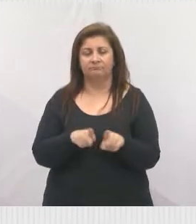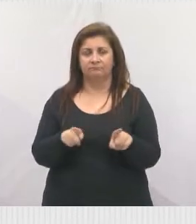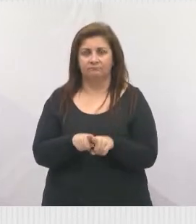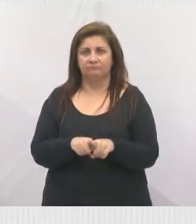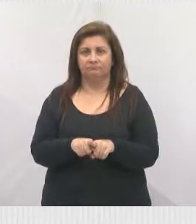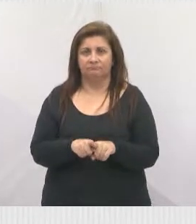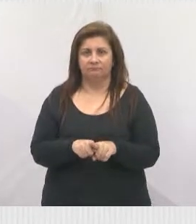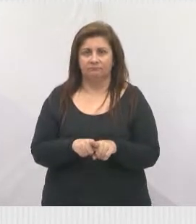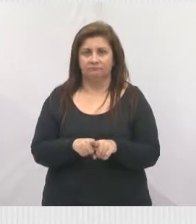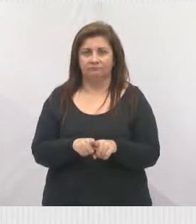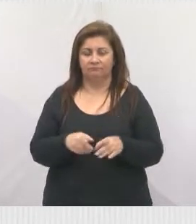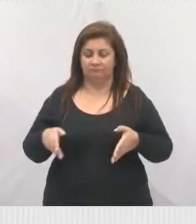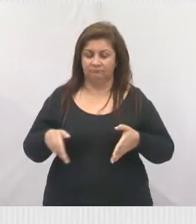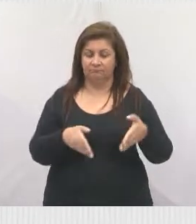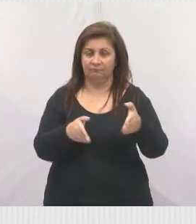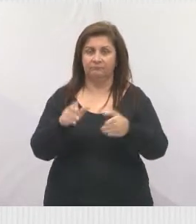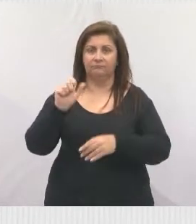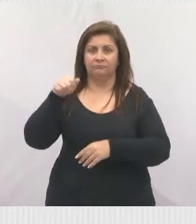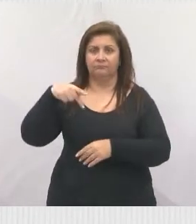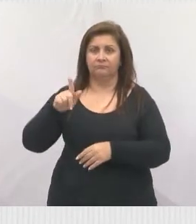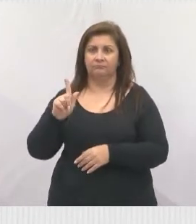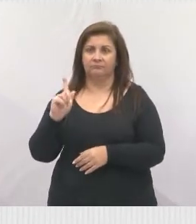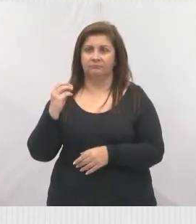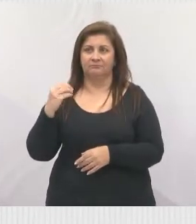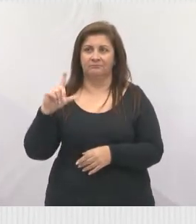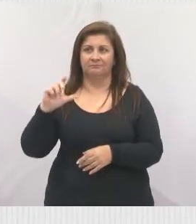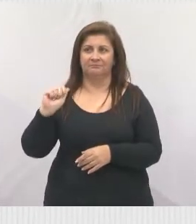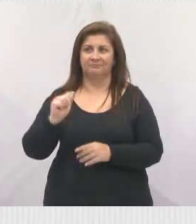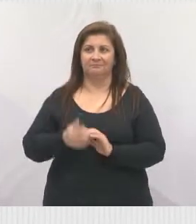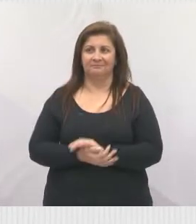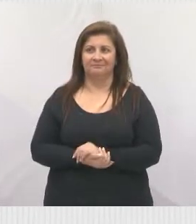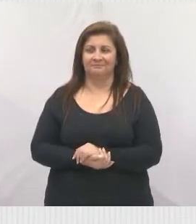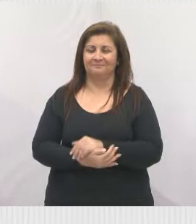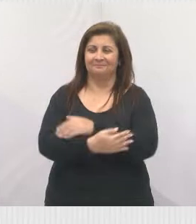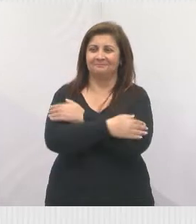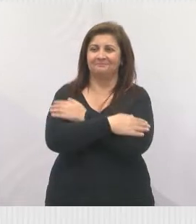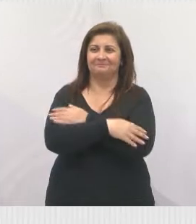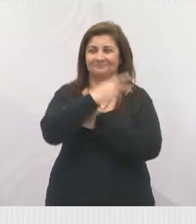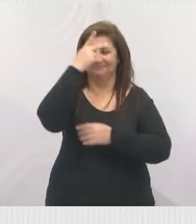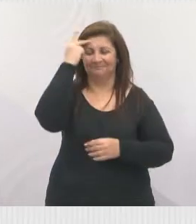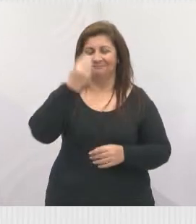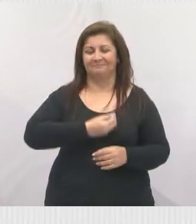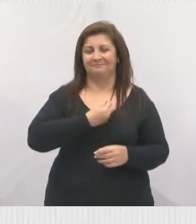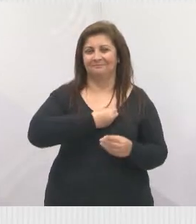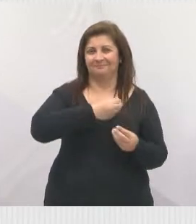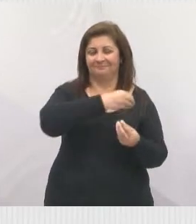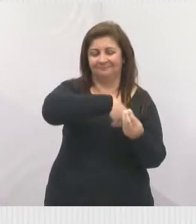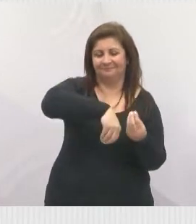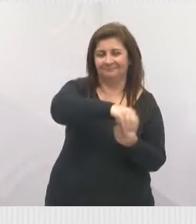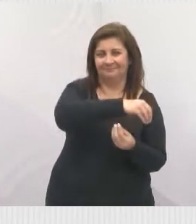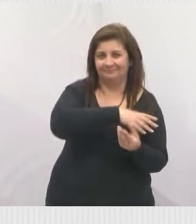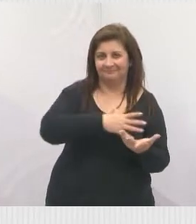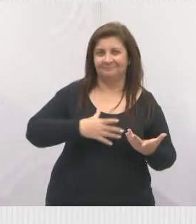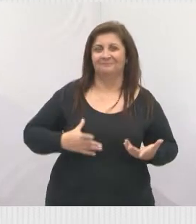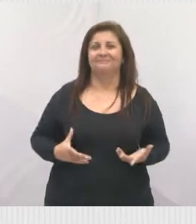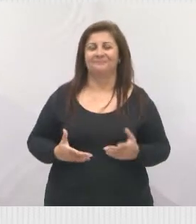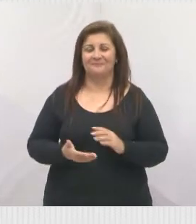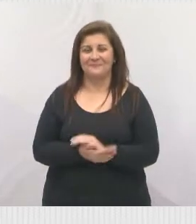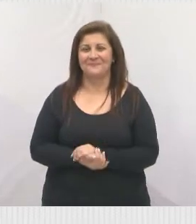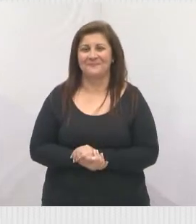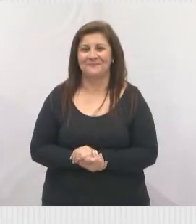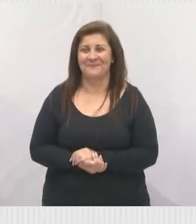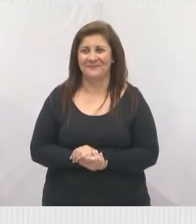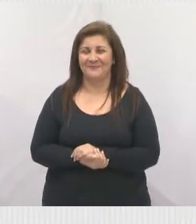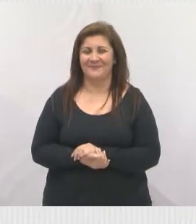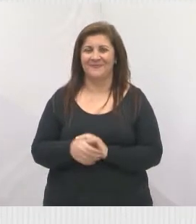né, na estrada de Angola de baixo, quero mandar um grande abraço ali aos moradores ali daquele setor do Bom Jesus ali, né, da